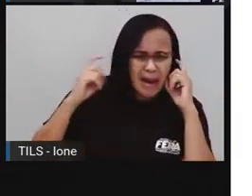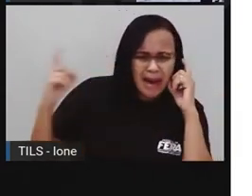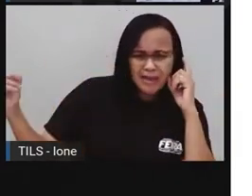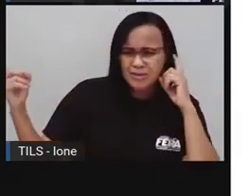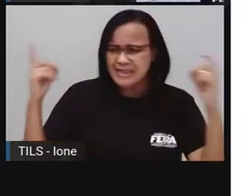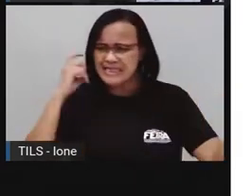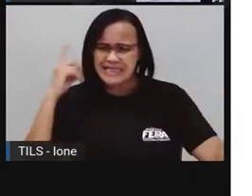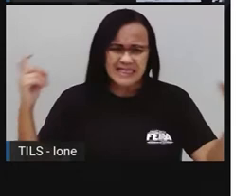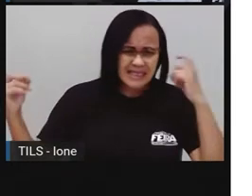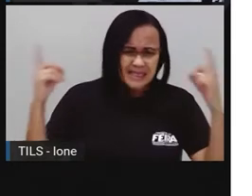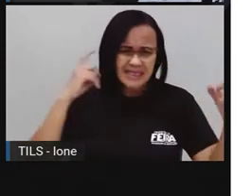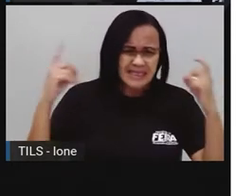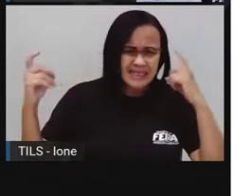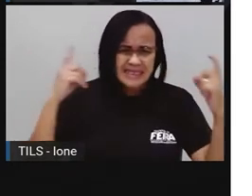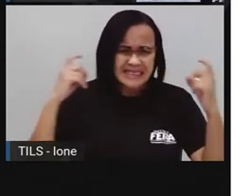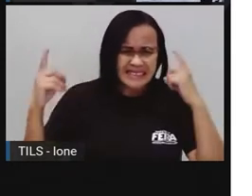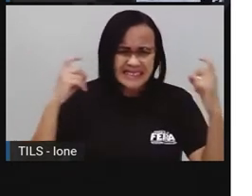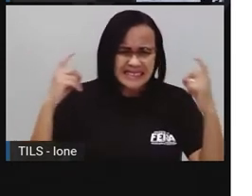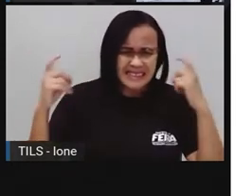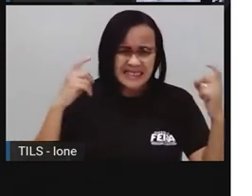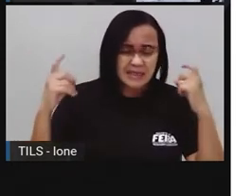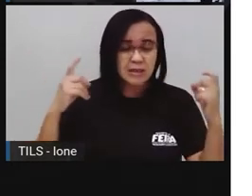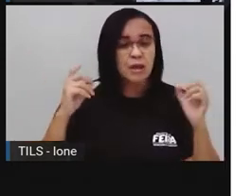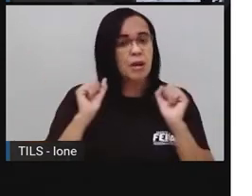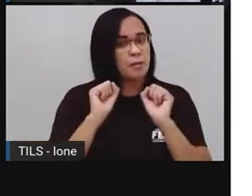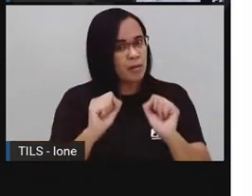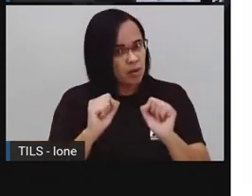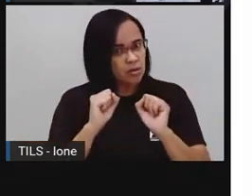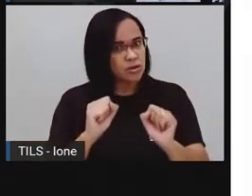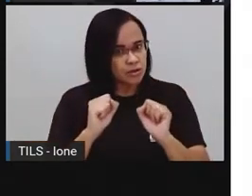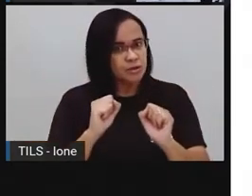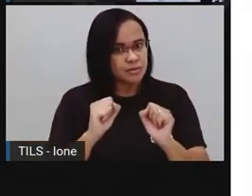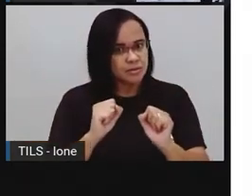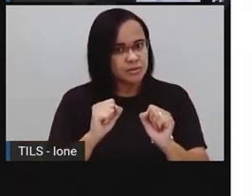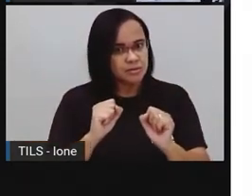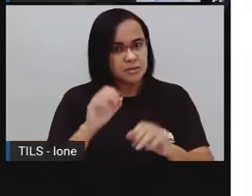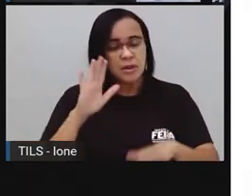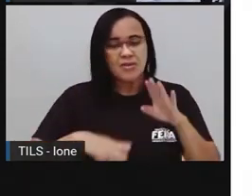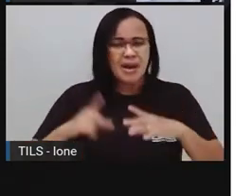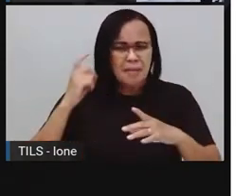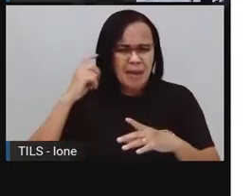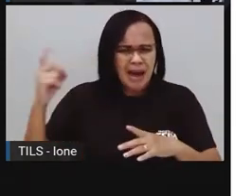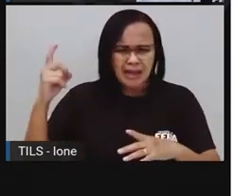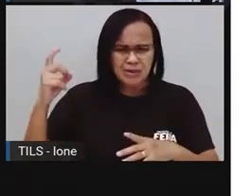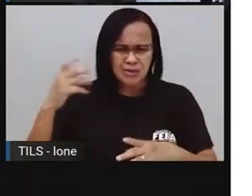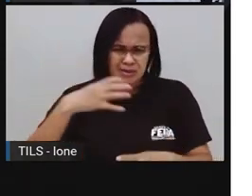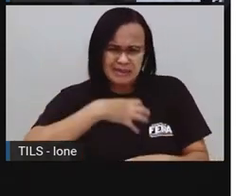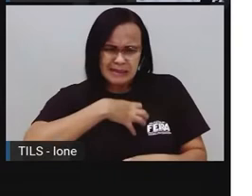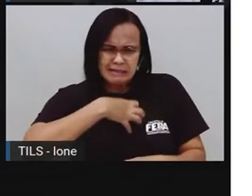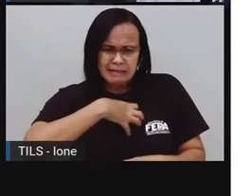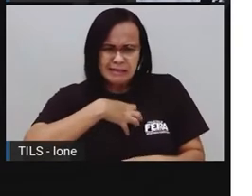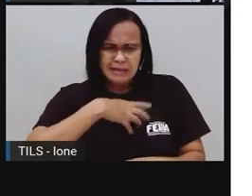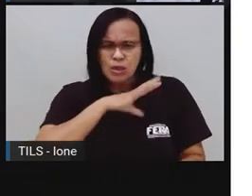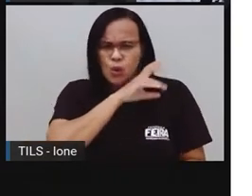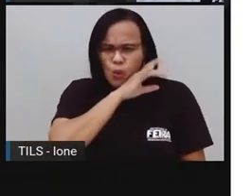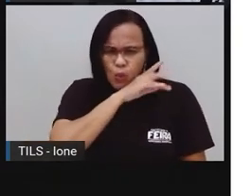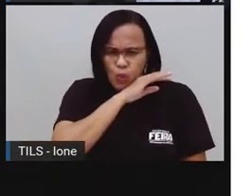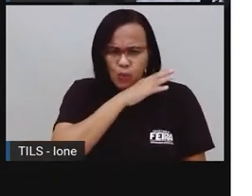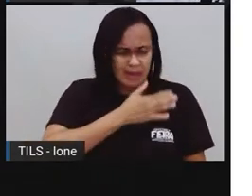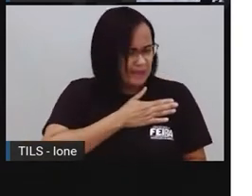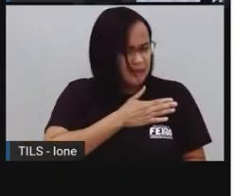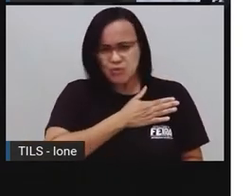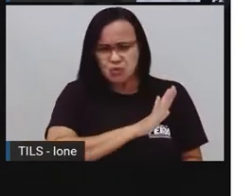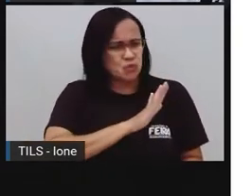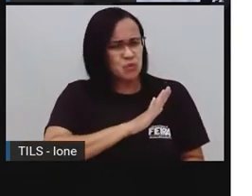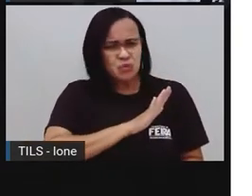né? Ruído ou som provocou aí, né? Algum tipo de desconforto, prejudicou a saúde, o sossego, já é configurado